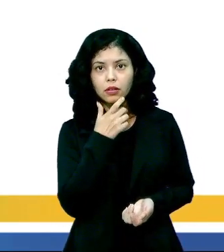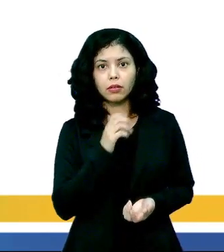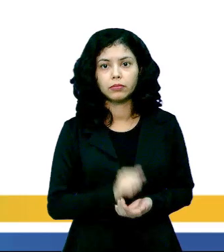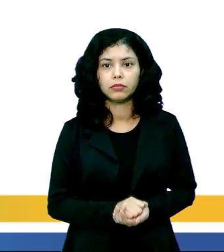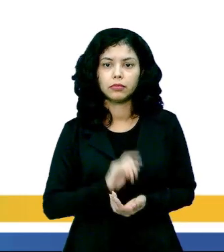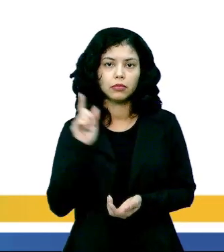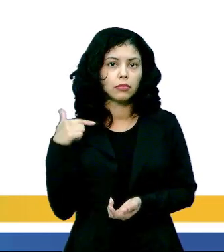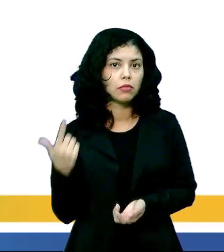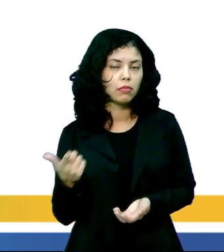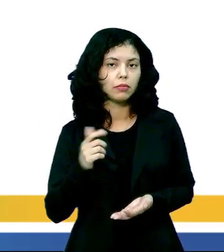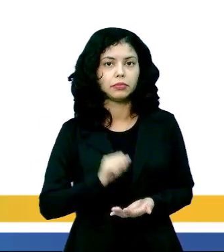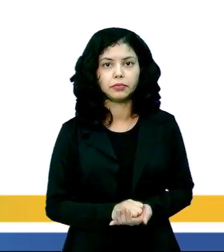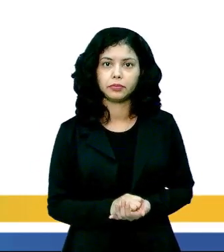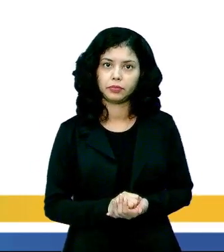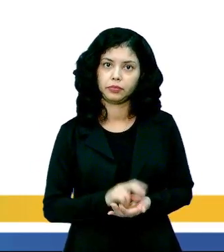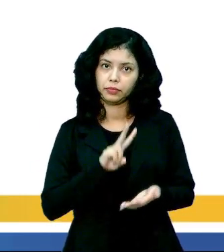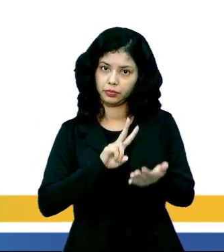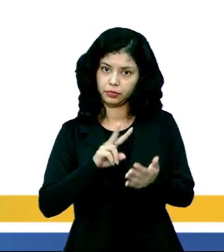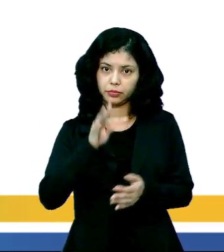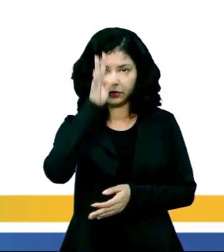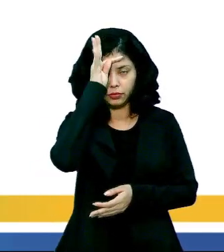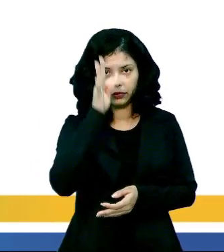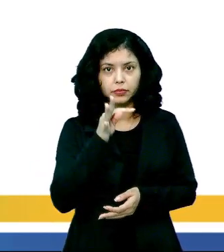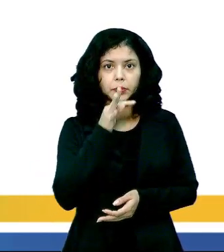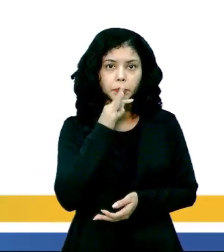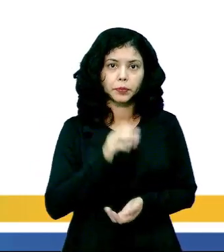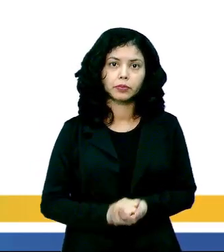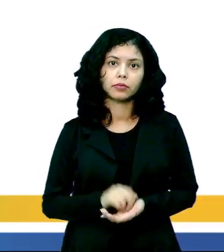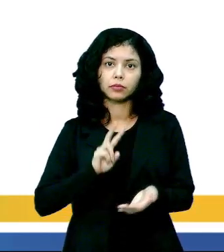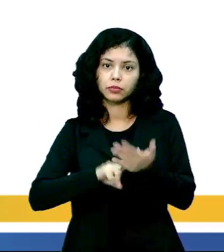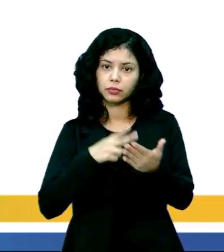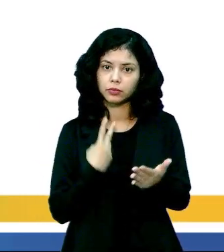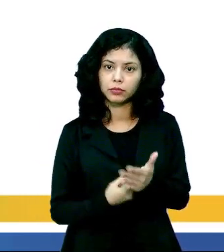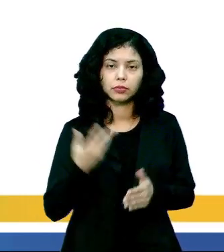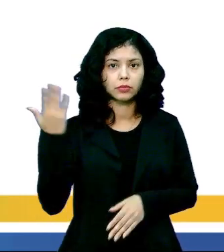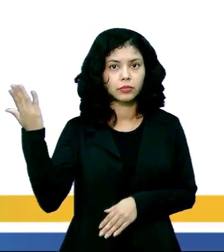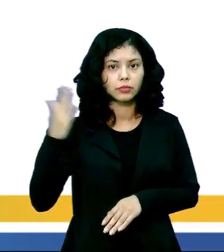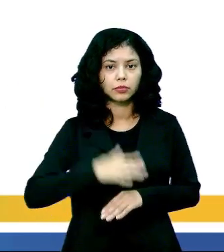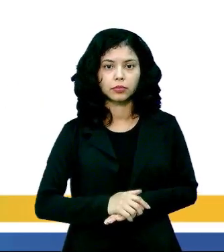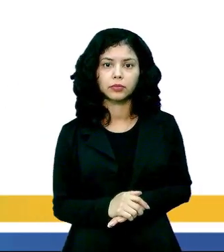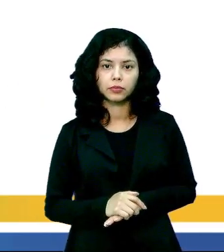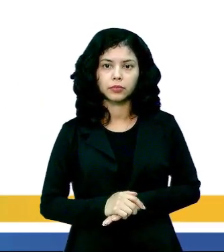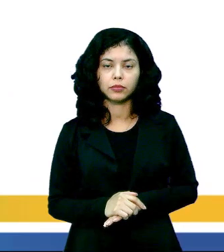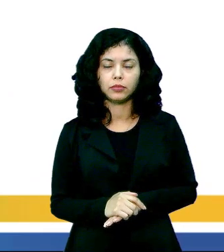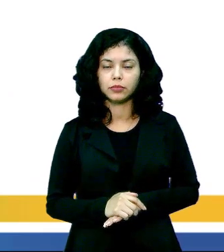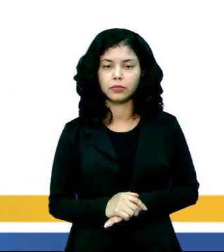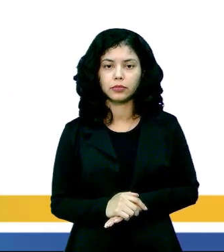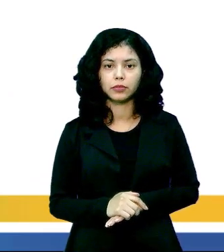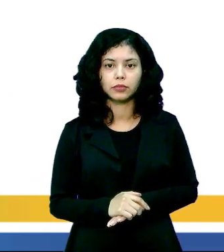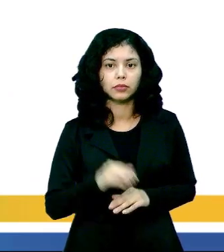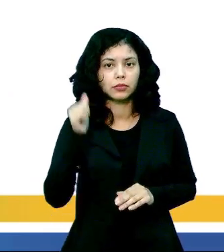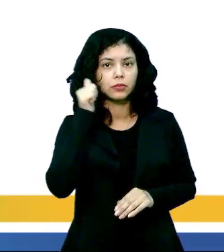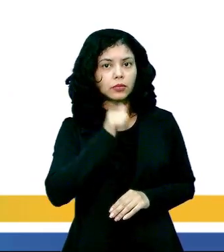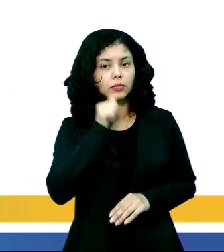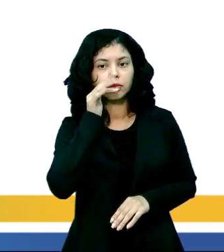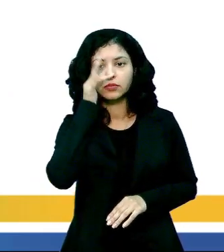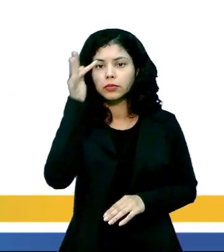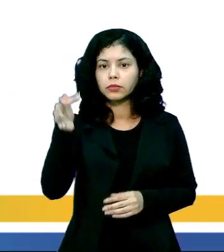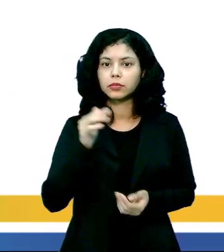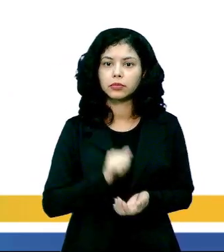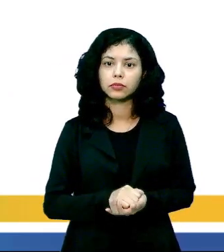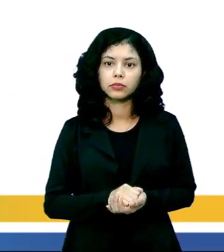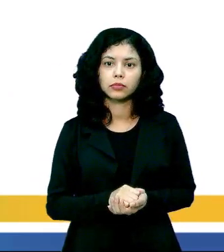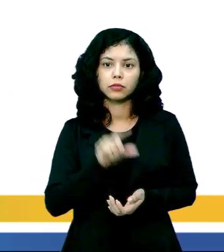outro lado, nós temos a tradução. Percebam a tradução daquilo que está escrito. As mulheres do